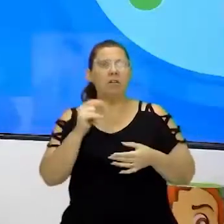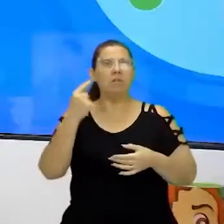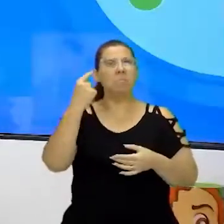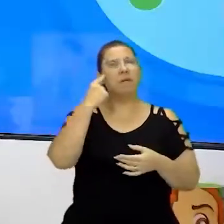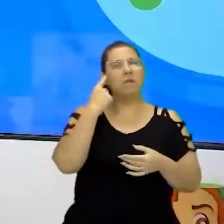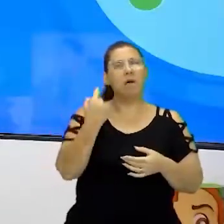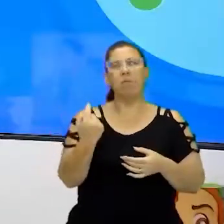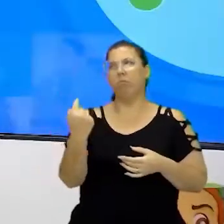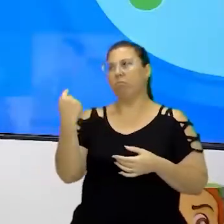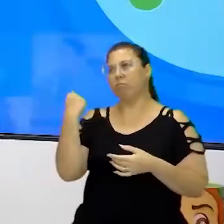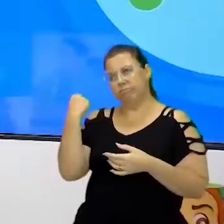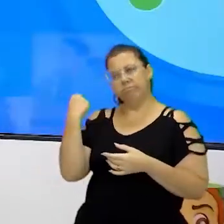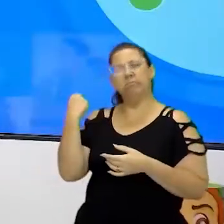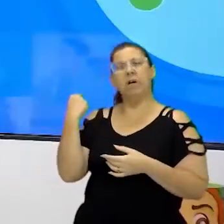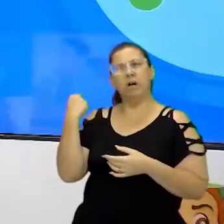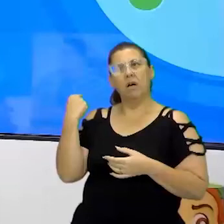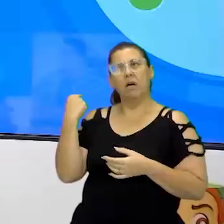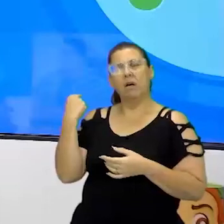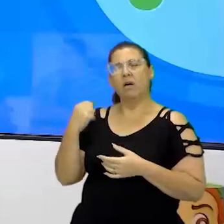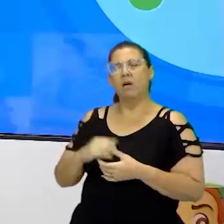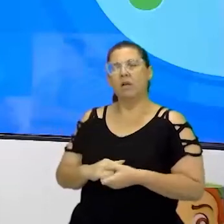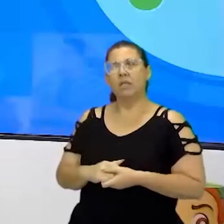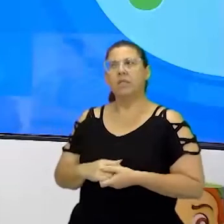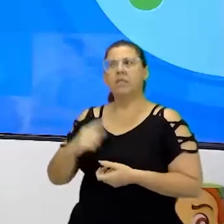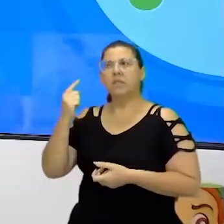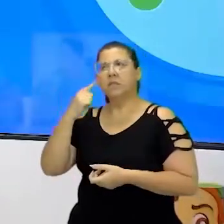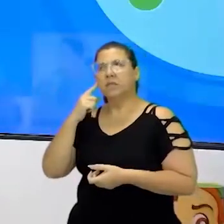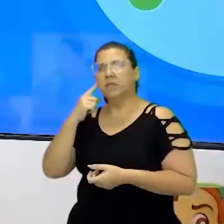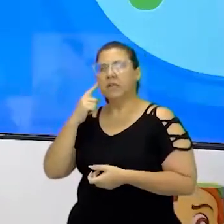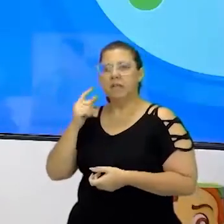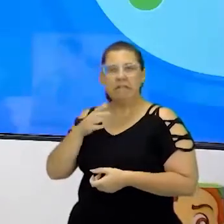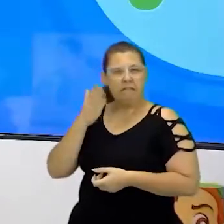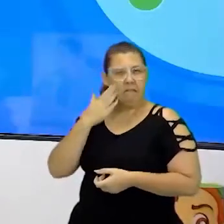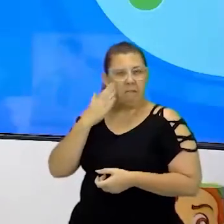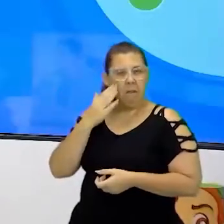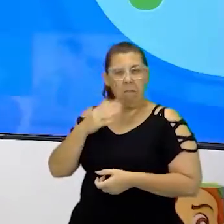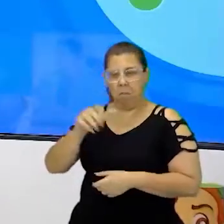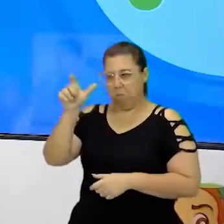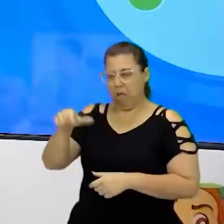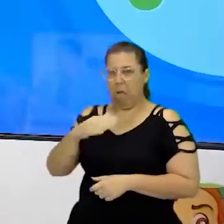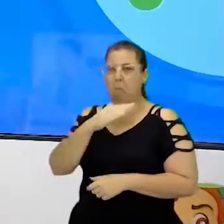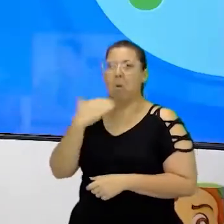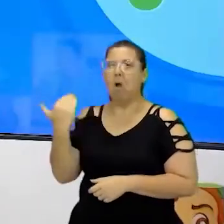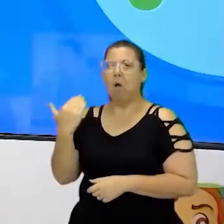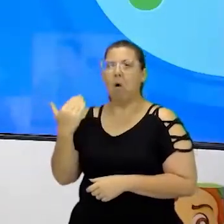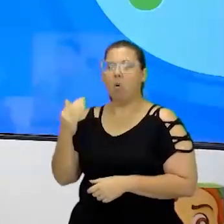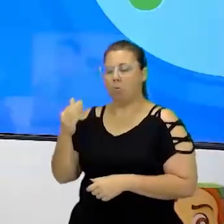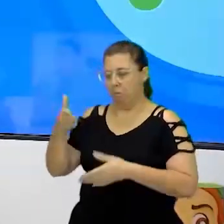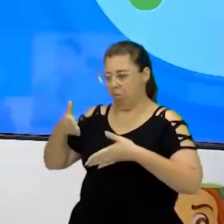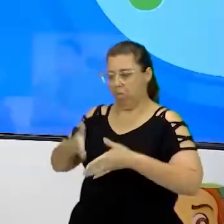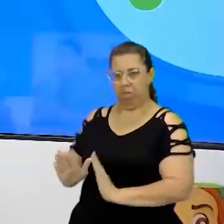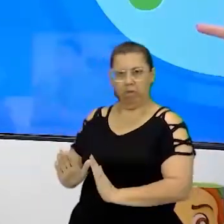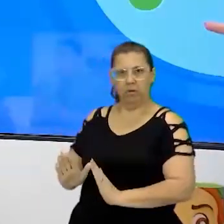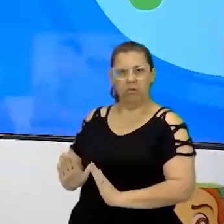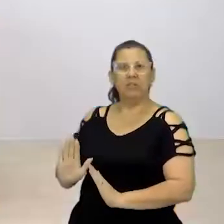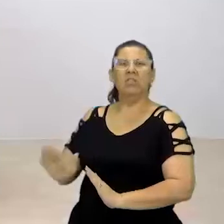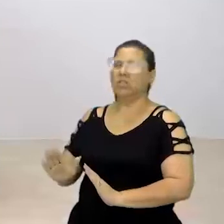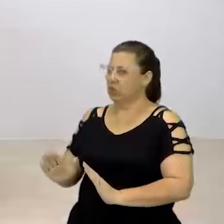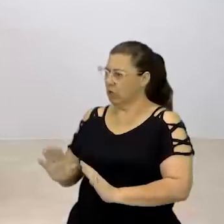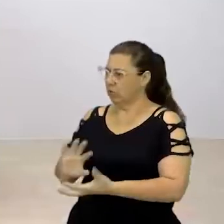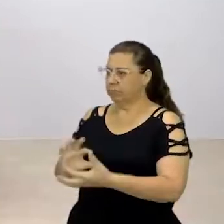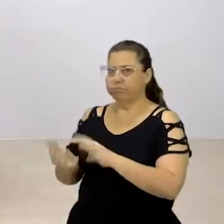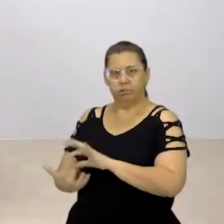para trás e se a gente falar, por exemplo, de enterrar os mortos, isso daí já também transforma, né? E é uma